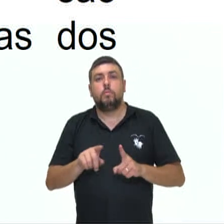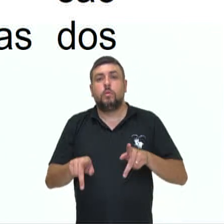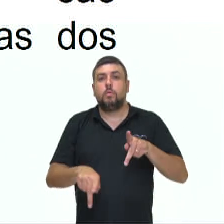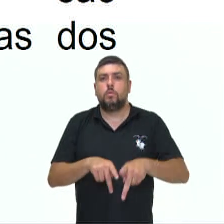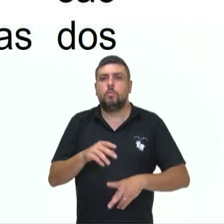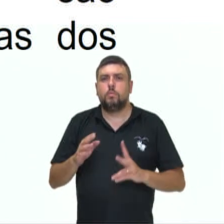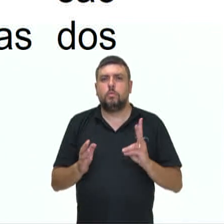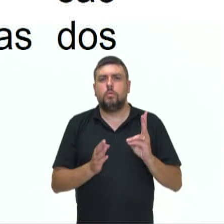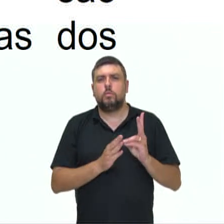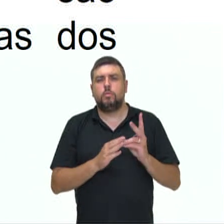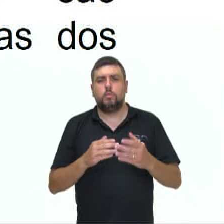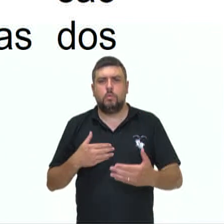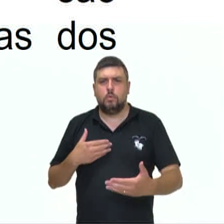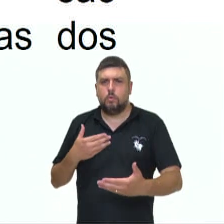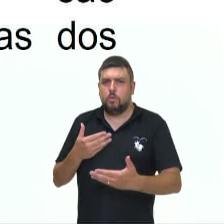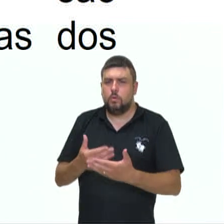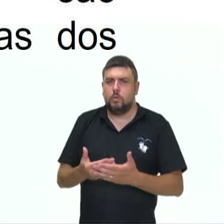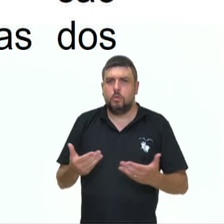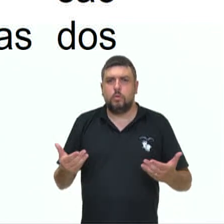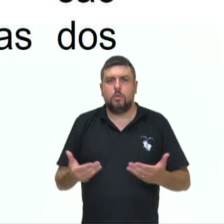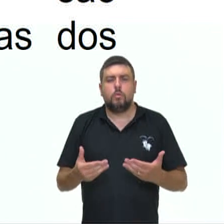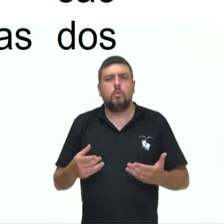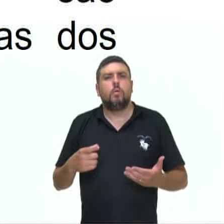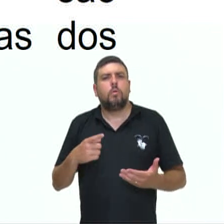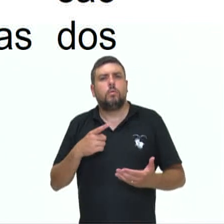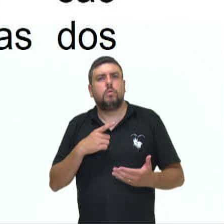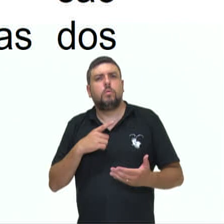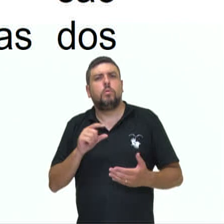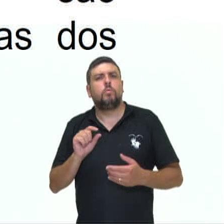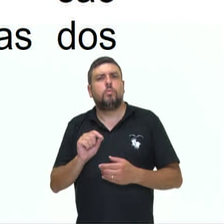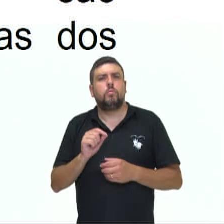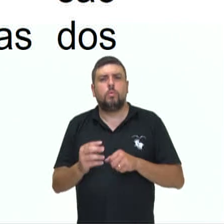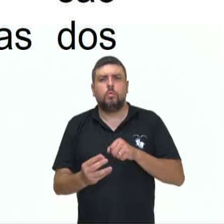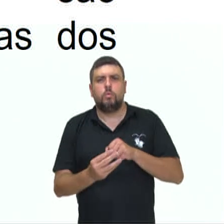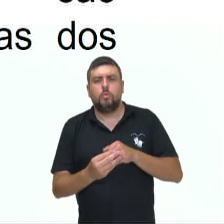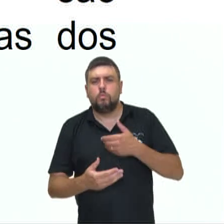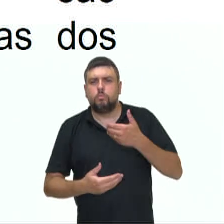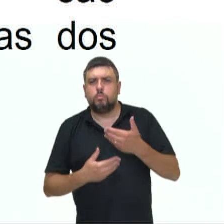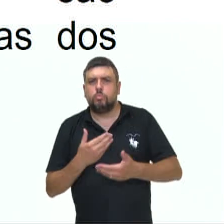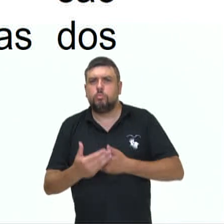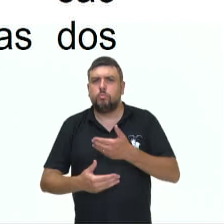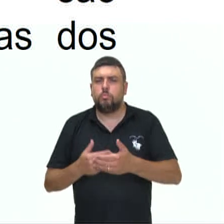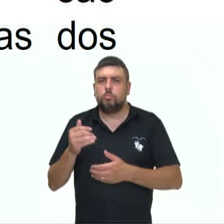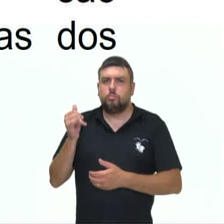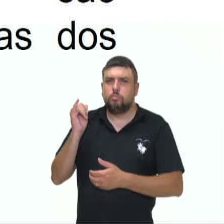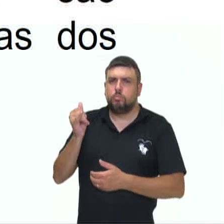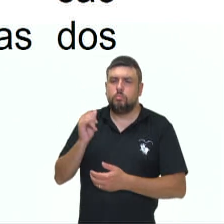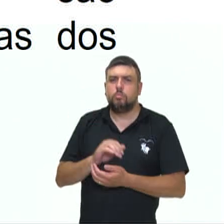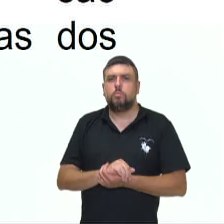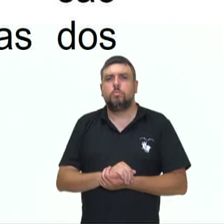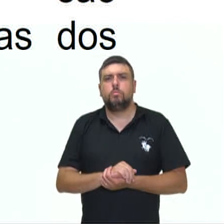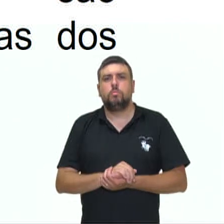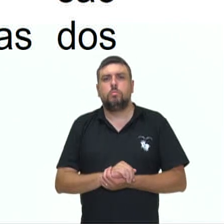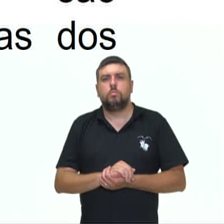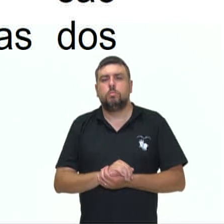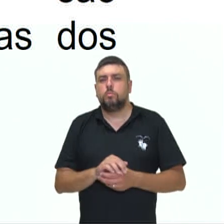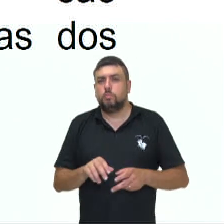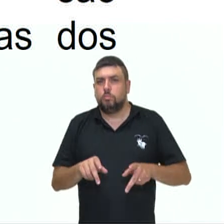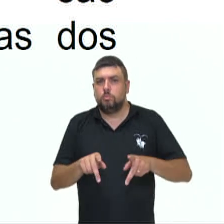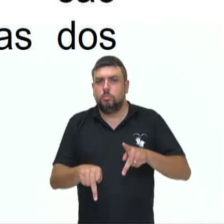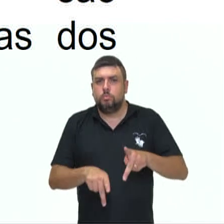têm mantido sua sabedoria, seus conhecimentos por meio da contação de história. Por isso, para os povos nativos é